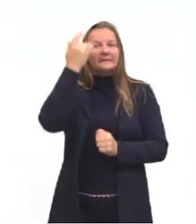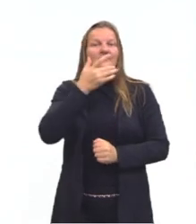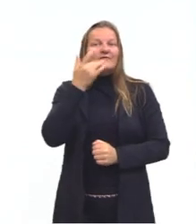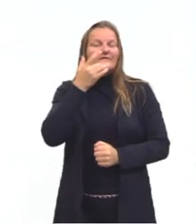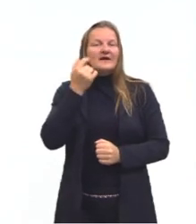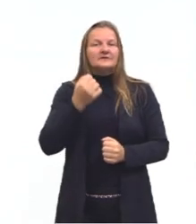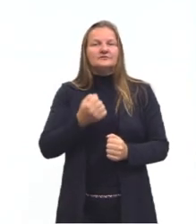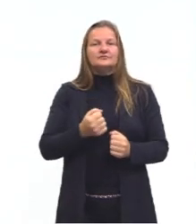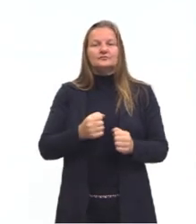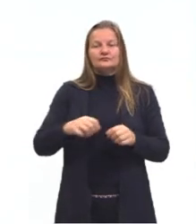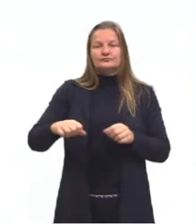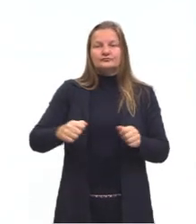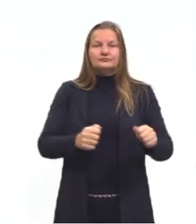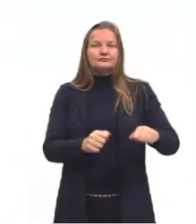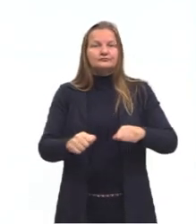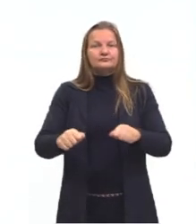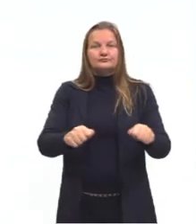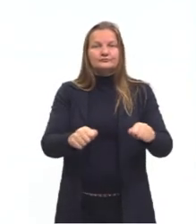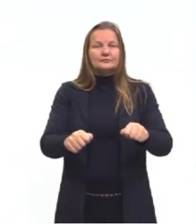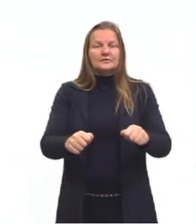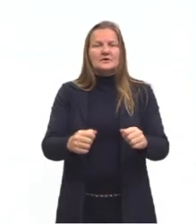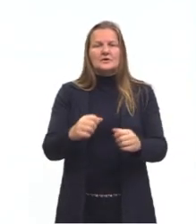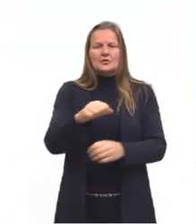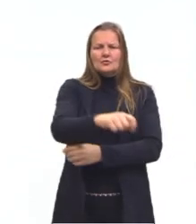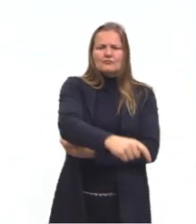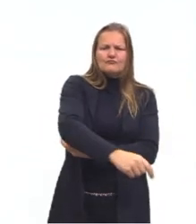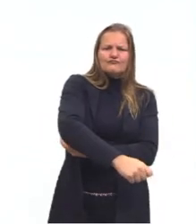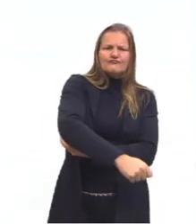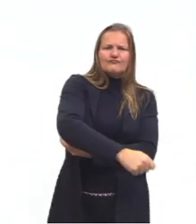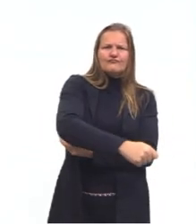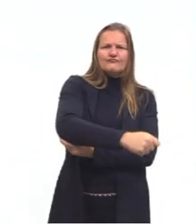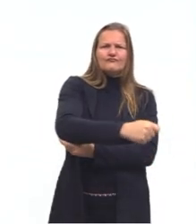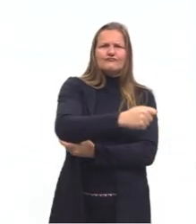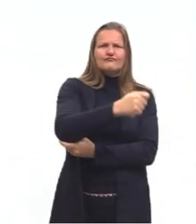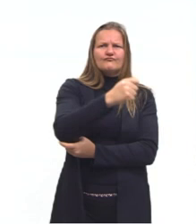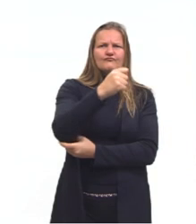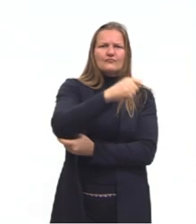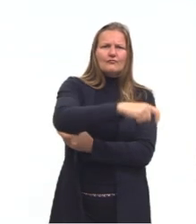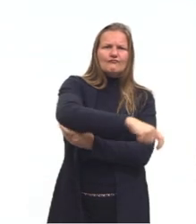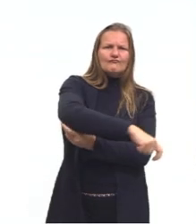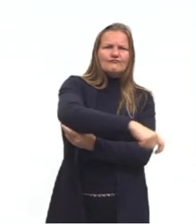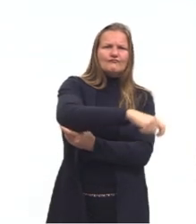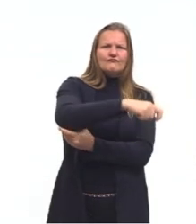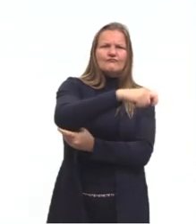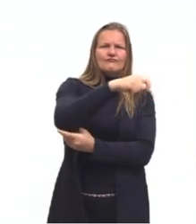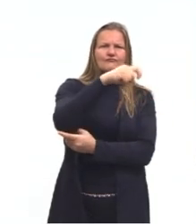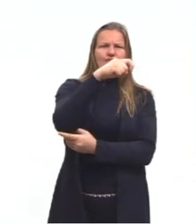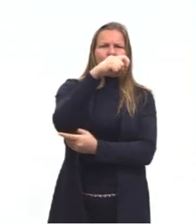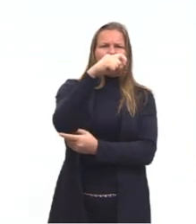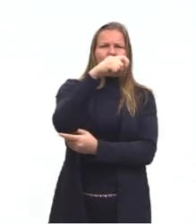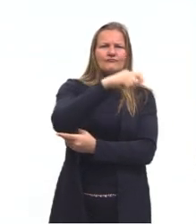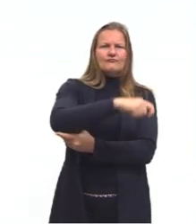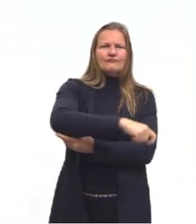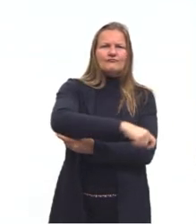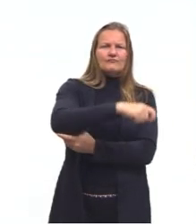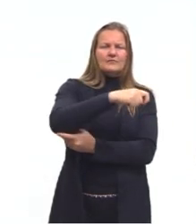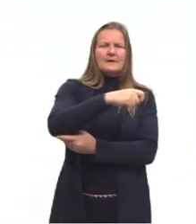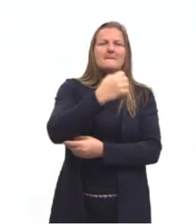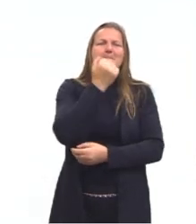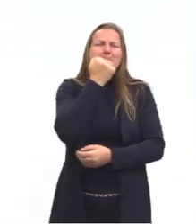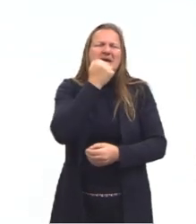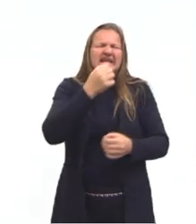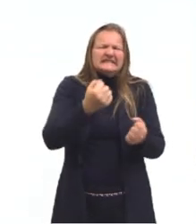levantar pesos. Os primeiros guindastes foram usados por gregos e romanos para suspender blocos de